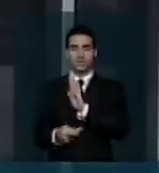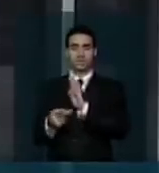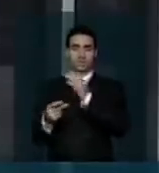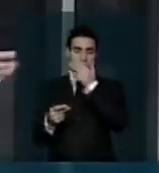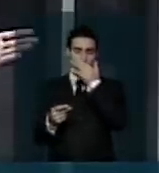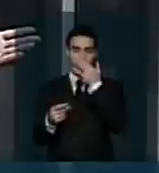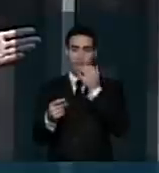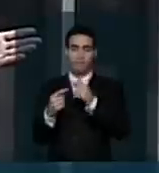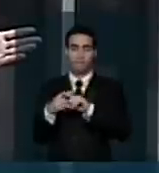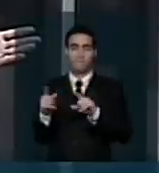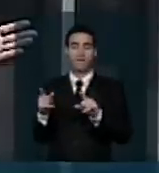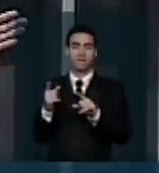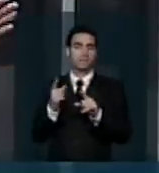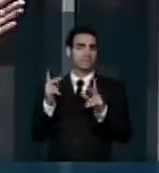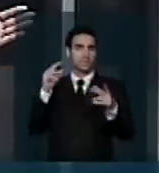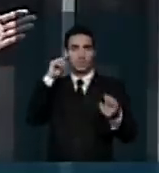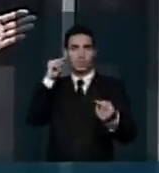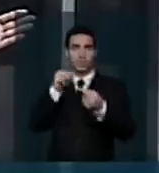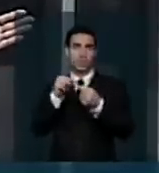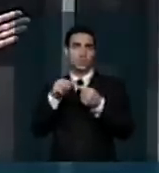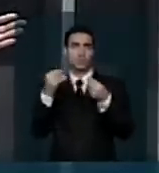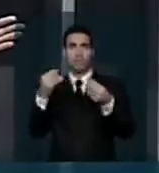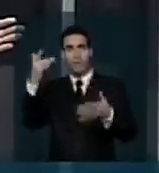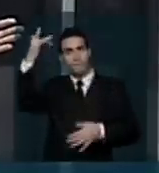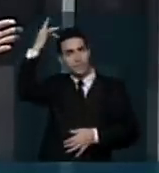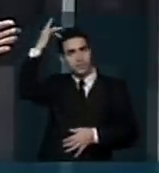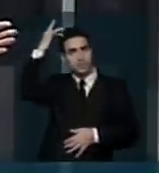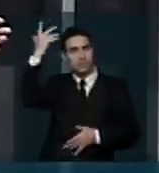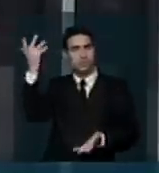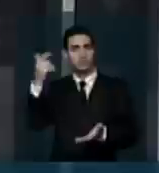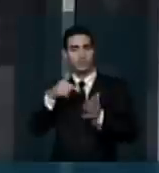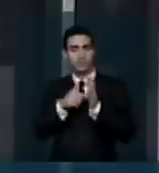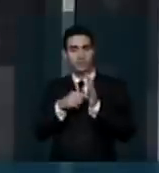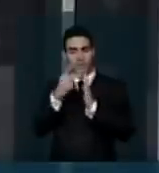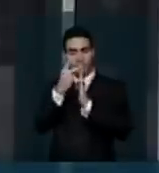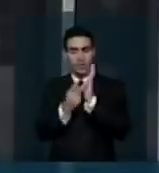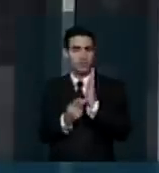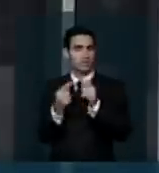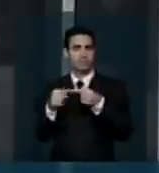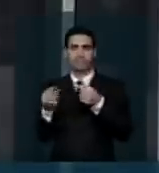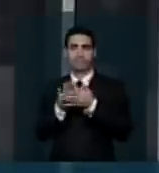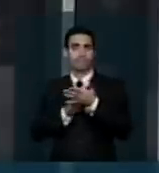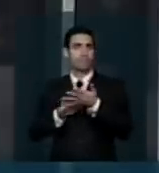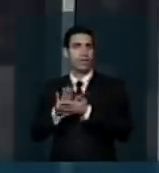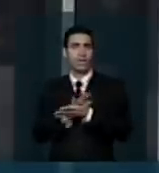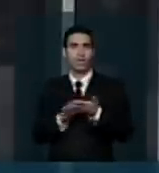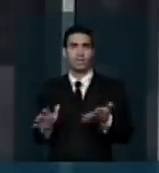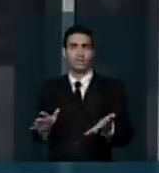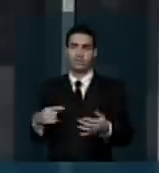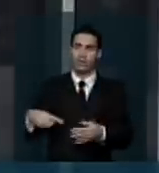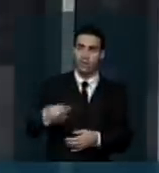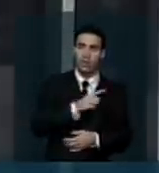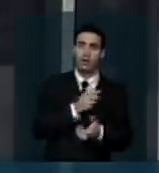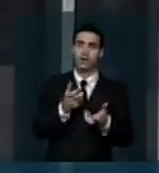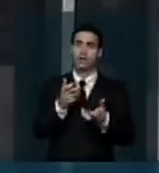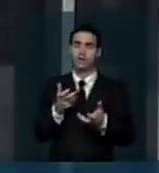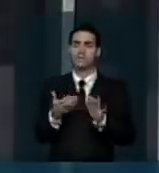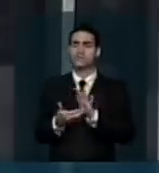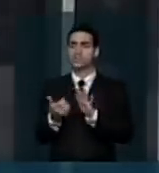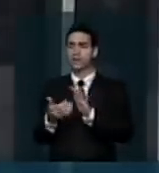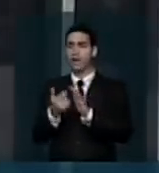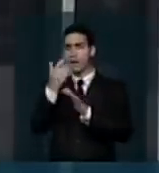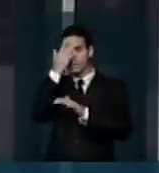caminho de V. Exª. É um absurdo isso. É um anteprojeto na contramão do que nós queremos. Nós queremos livrar os